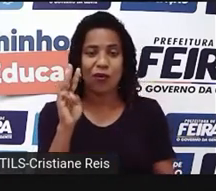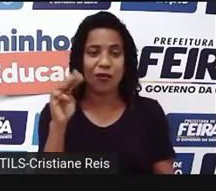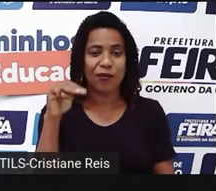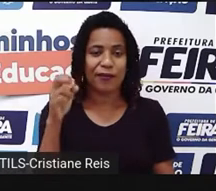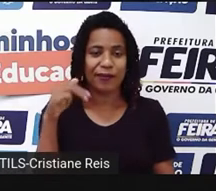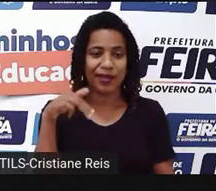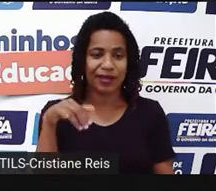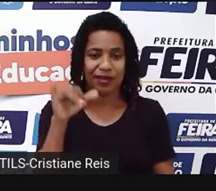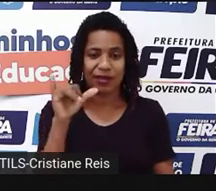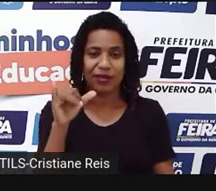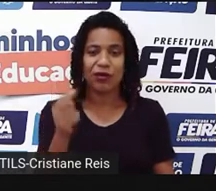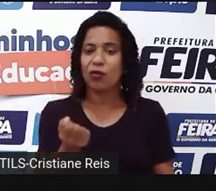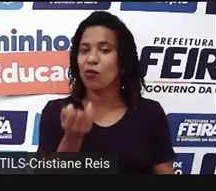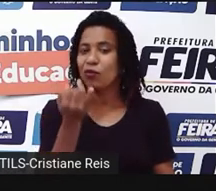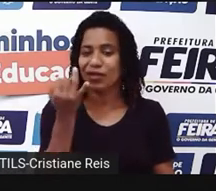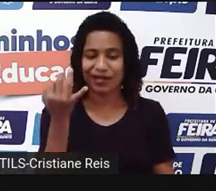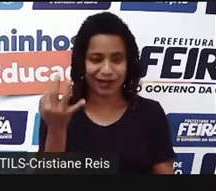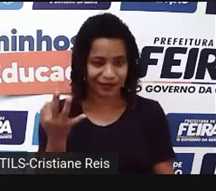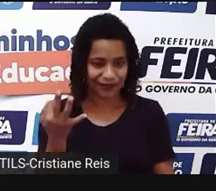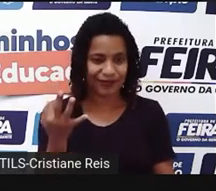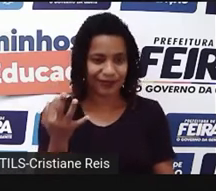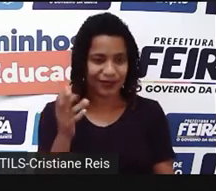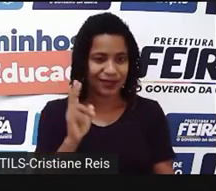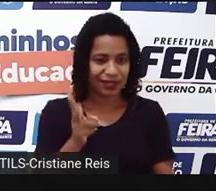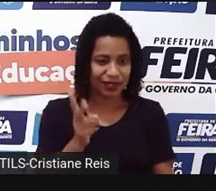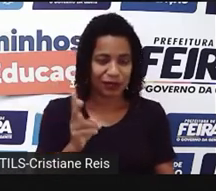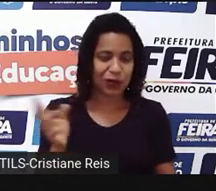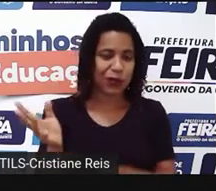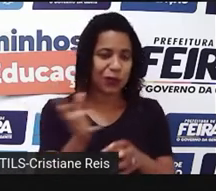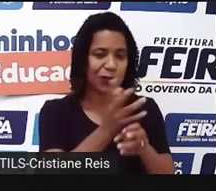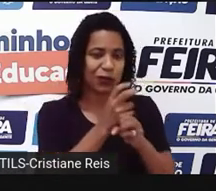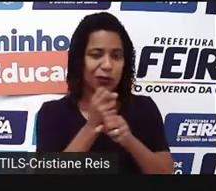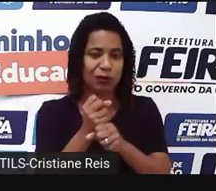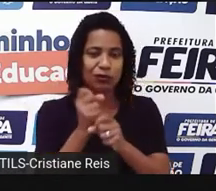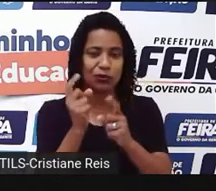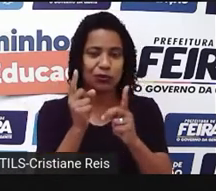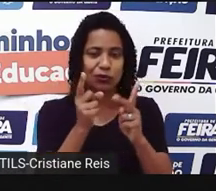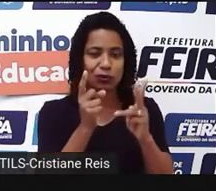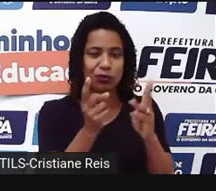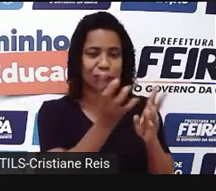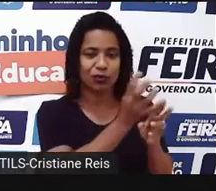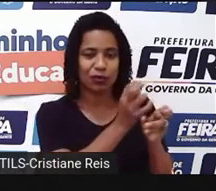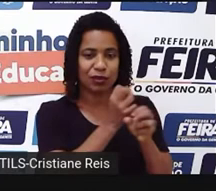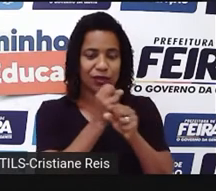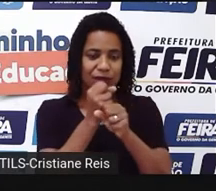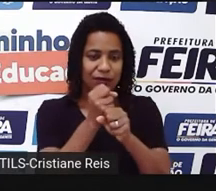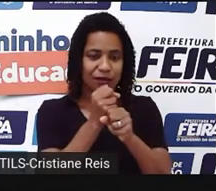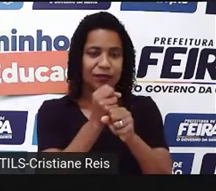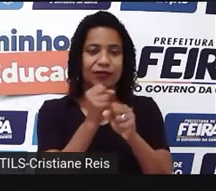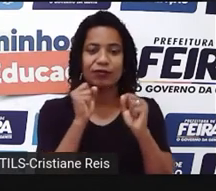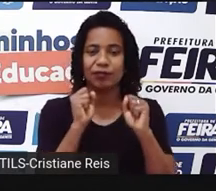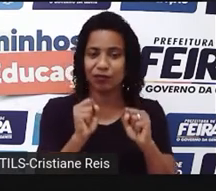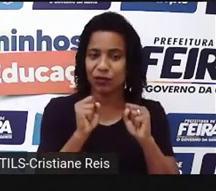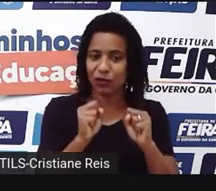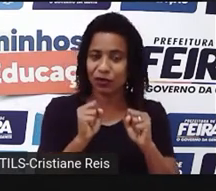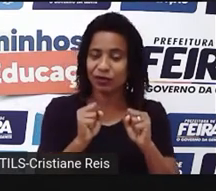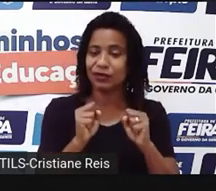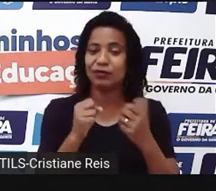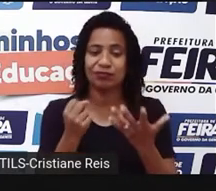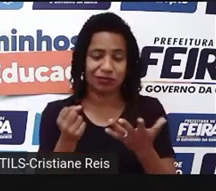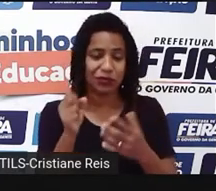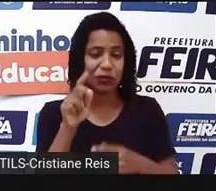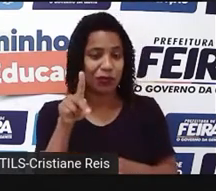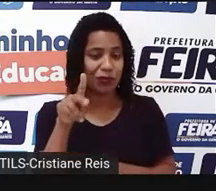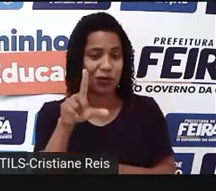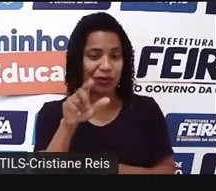contar. Ora, né? Então, se eu posso contá-las, eu posso contar tanto no singular quanto no